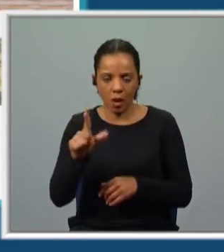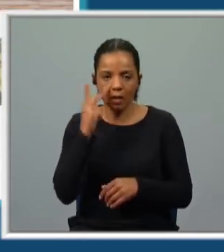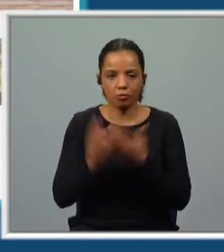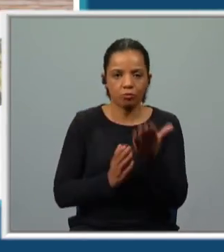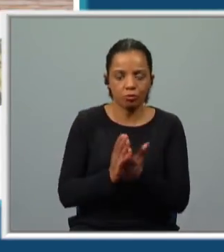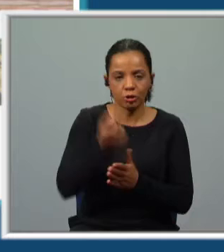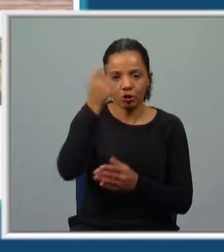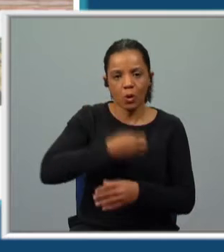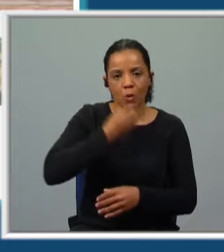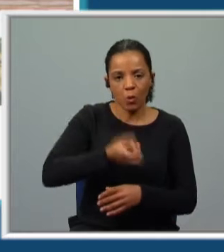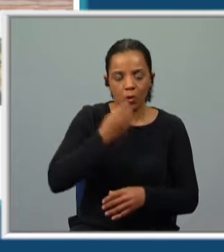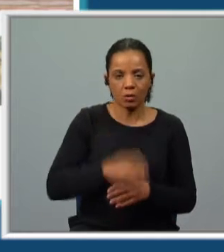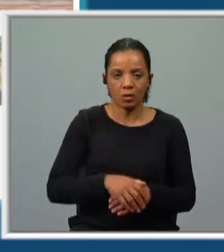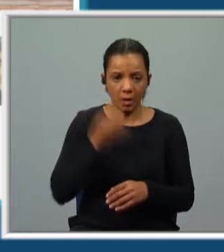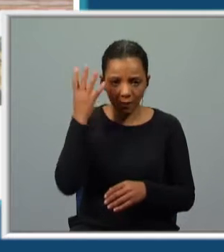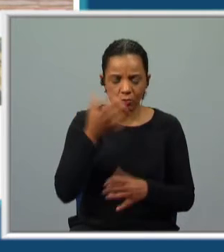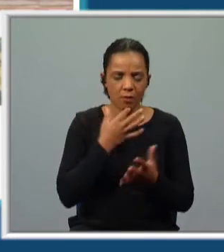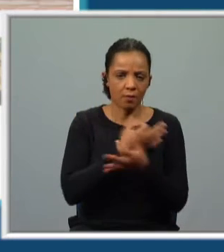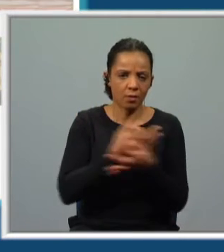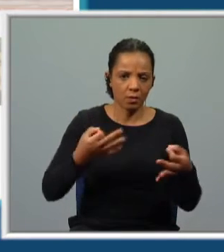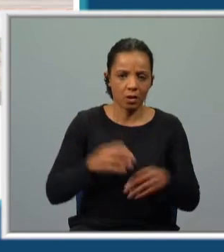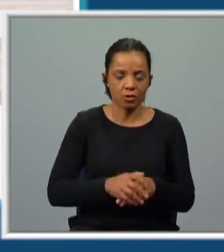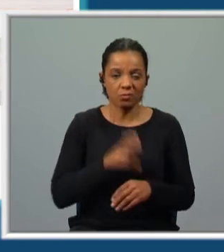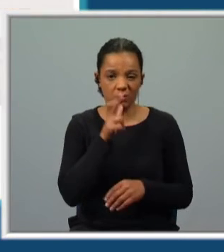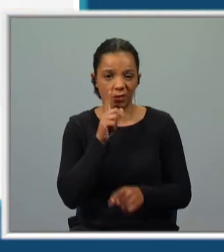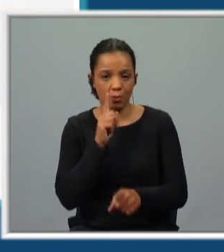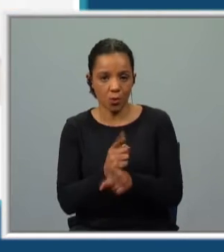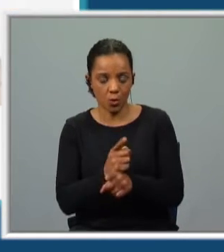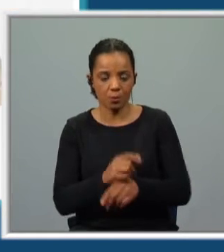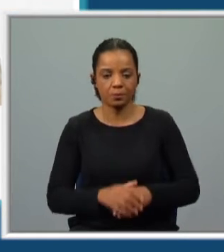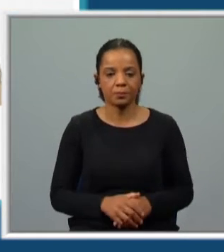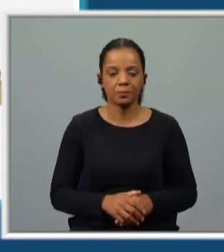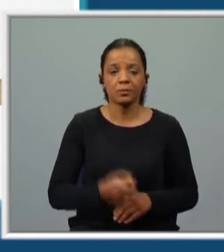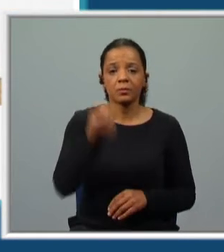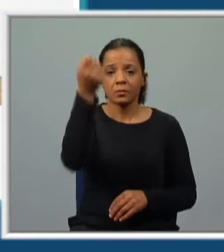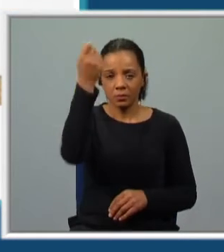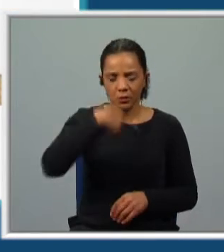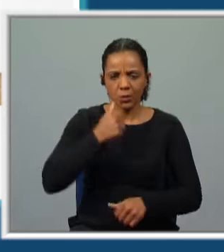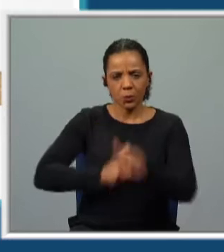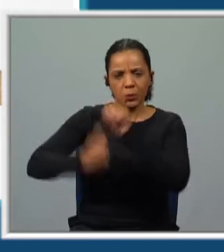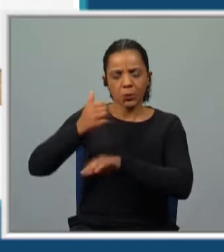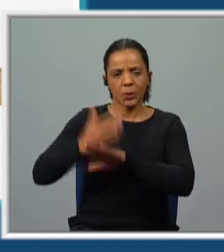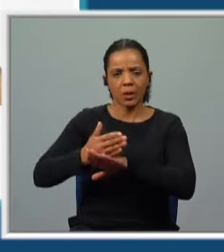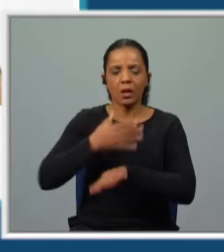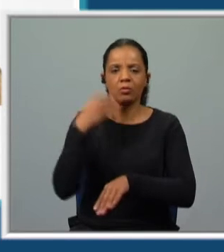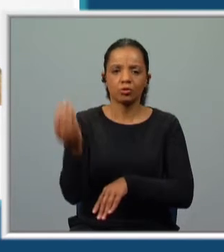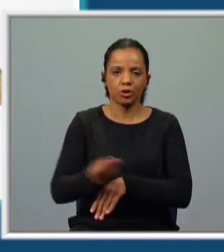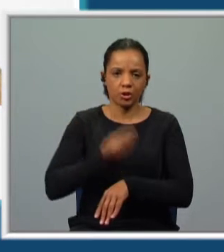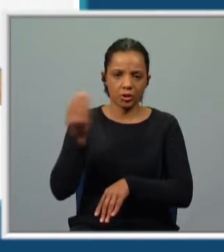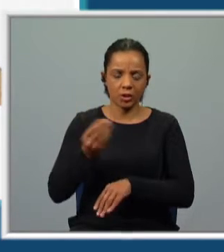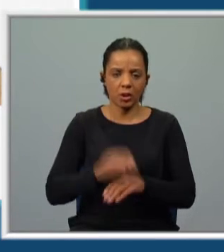a sua história. Uma aventura fantástica e terrível. Uma história que recua até à sua adolescência,